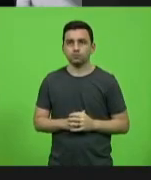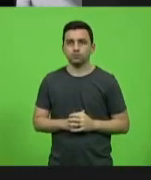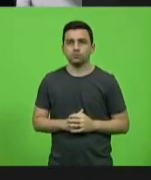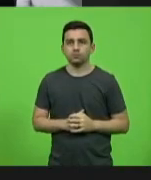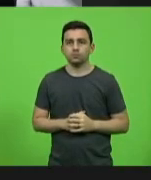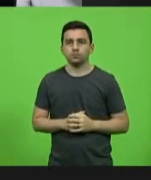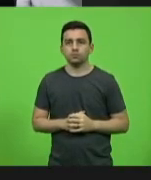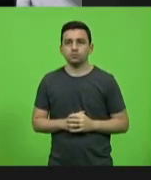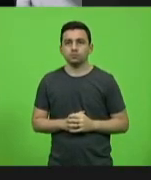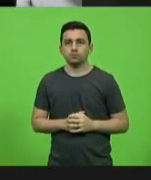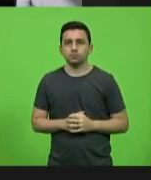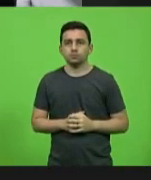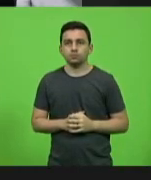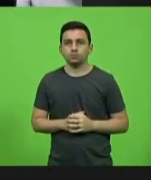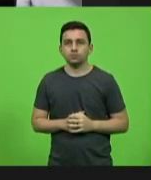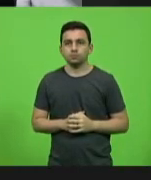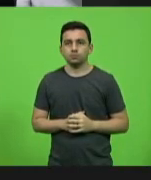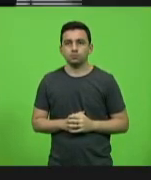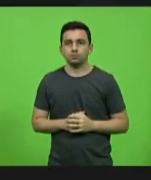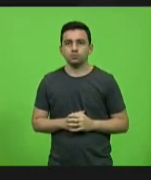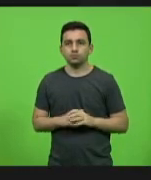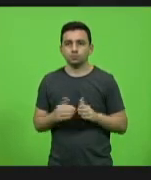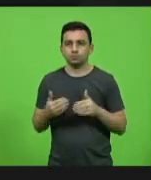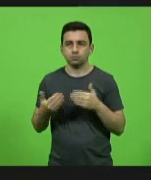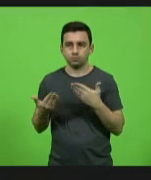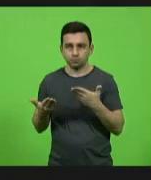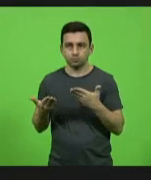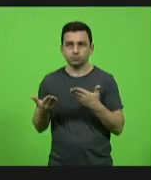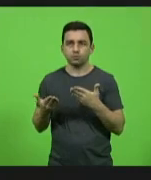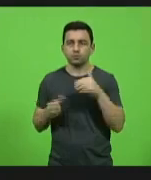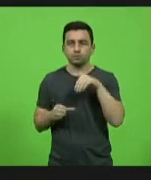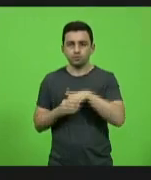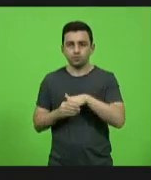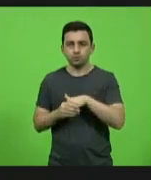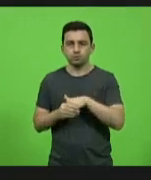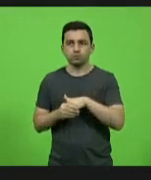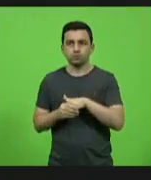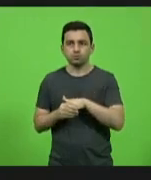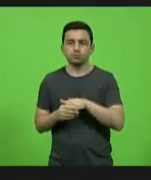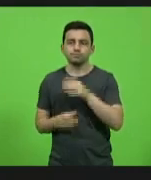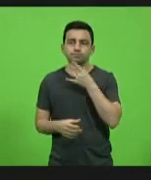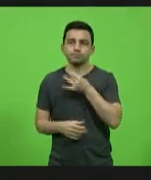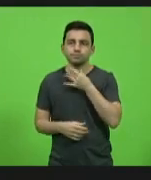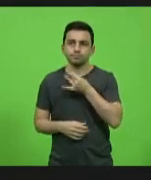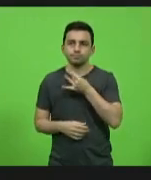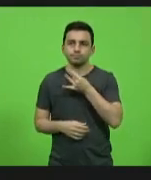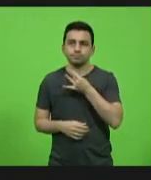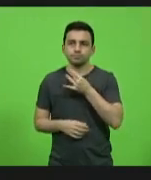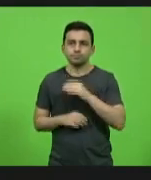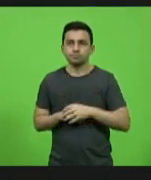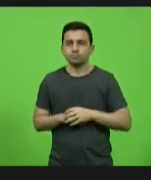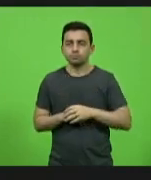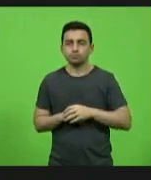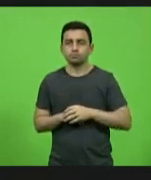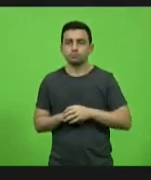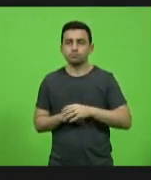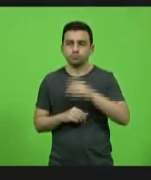Para a composição do Tribunal Especial, eu voto em deputado Cobalquini, Laércio Schuster,